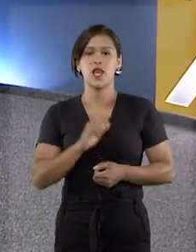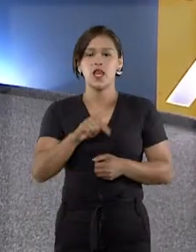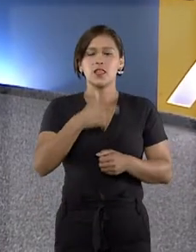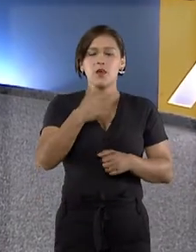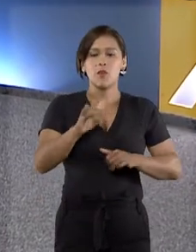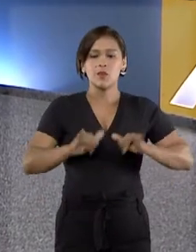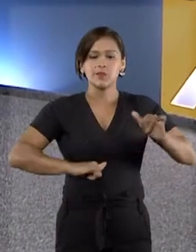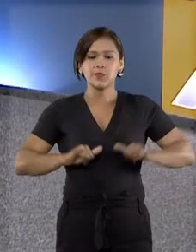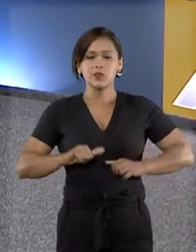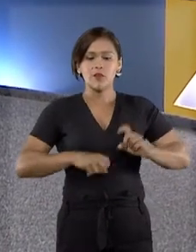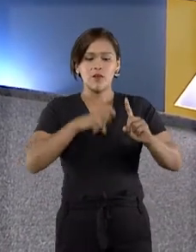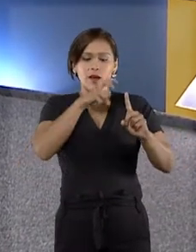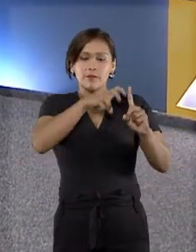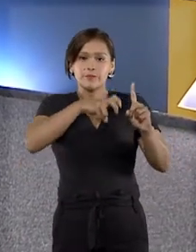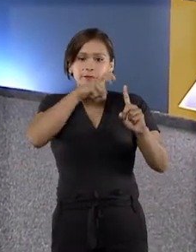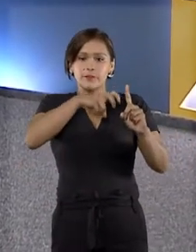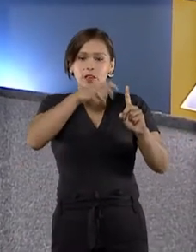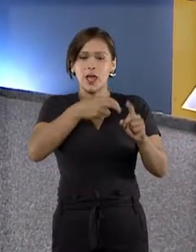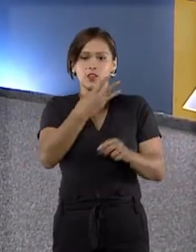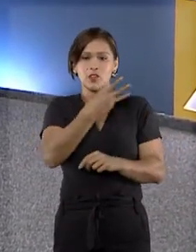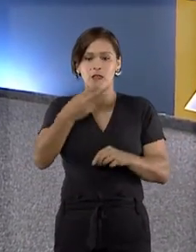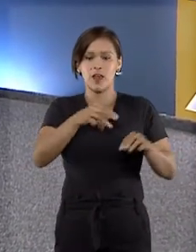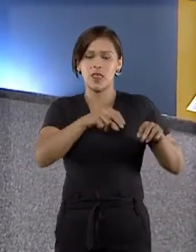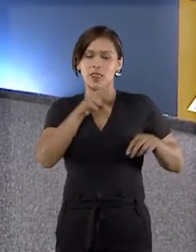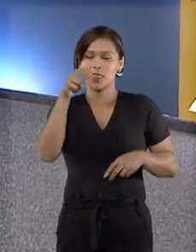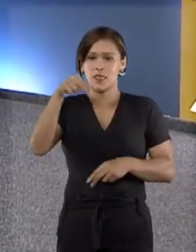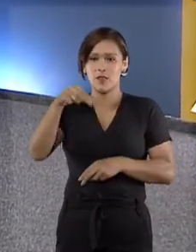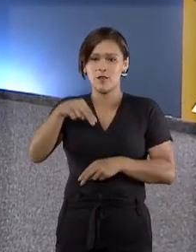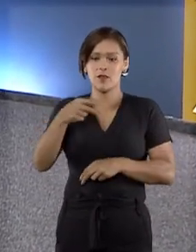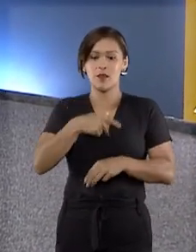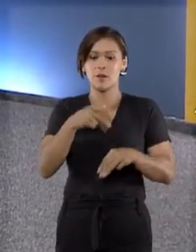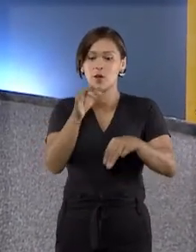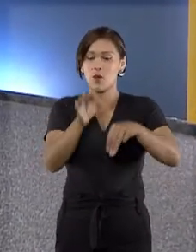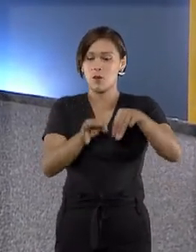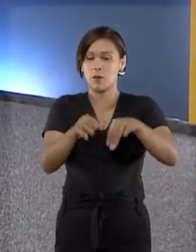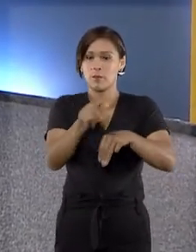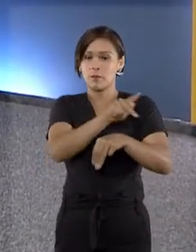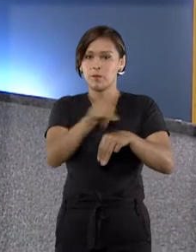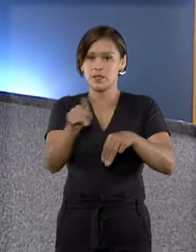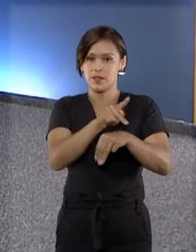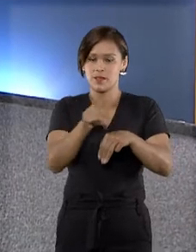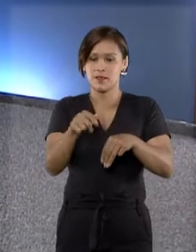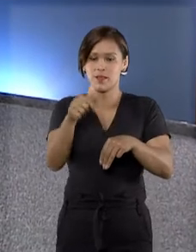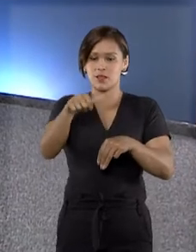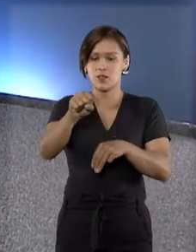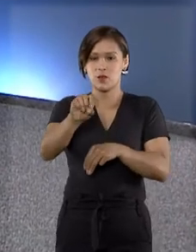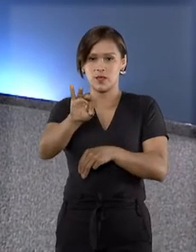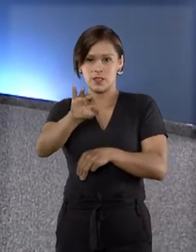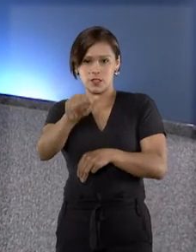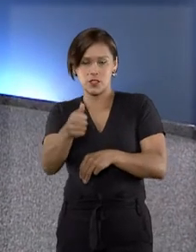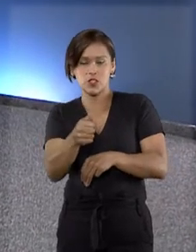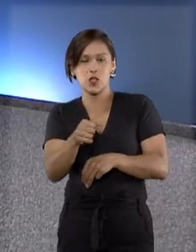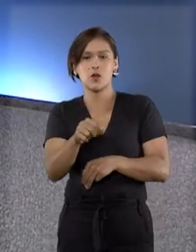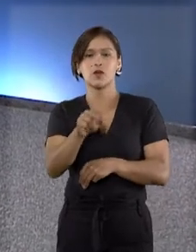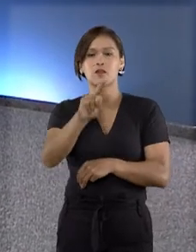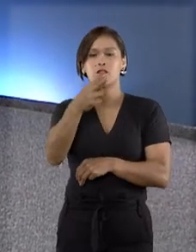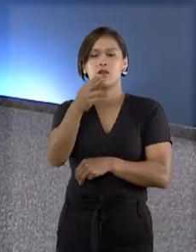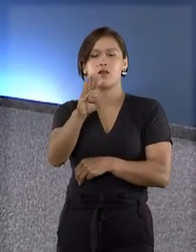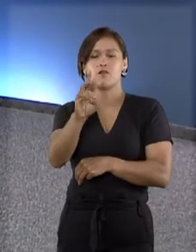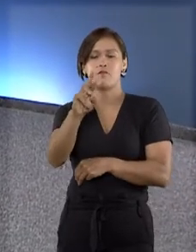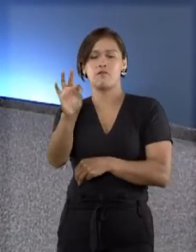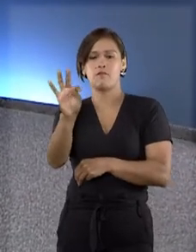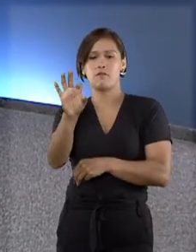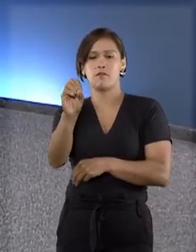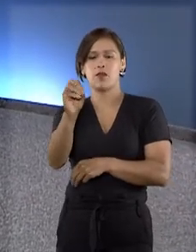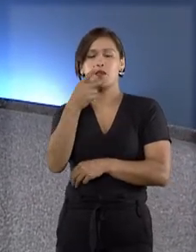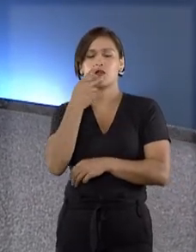Depois de sofrer um ataque hacker no dia 3 de novembro, o presidente do Superior Tribunal de Justiça, ministro Humberto